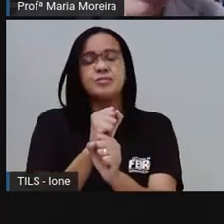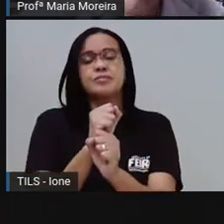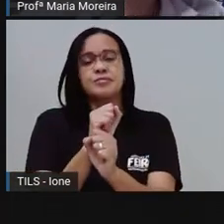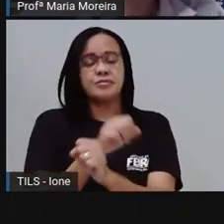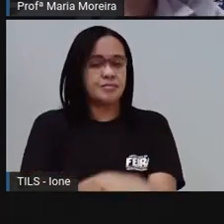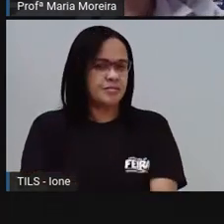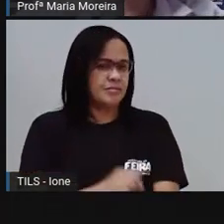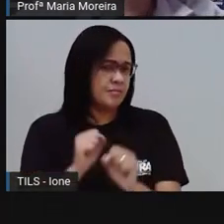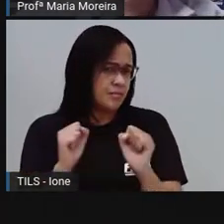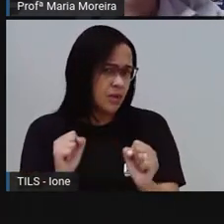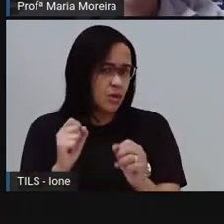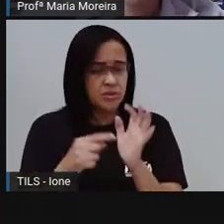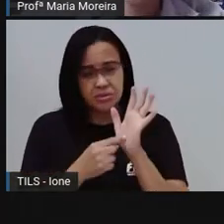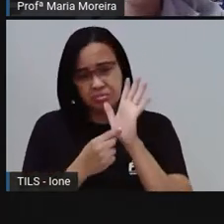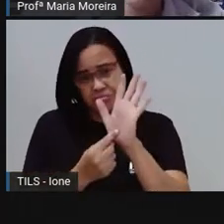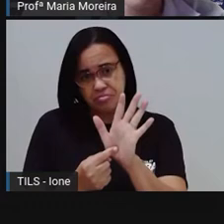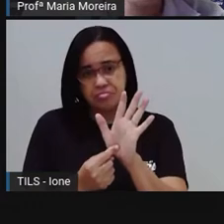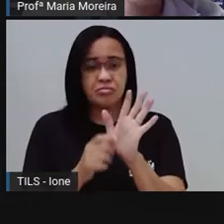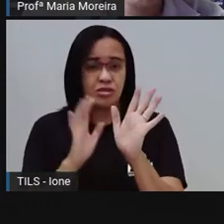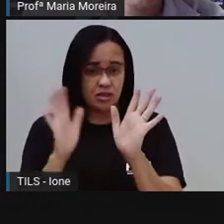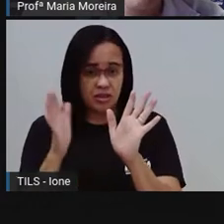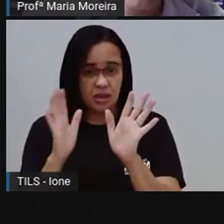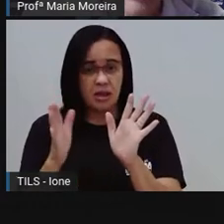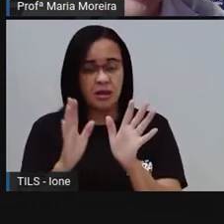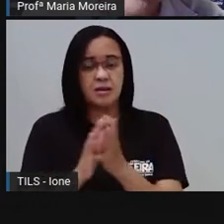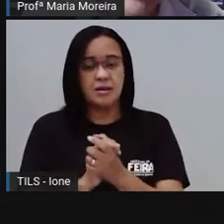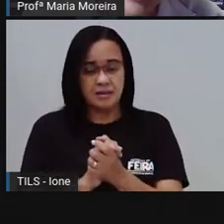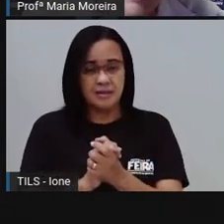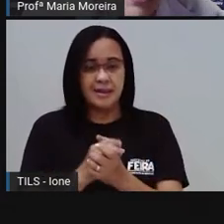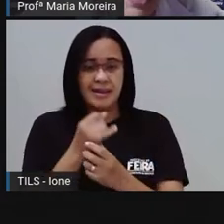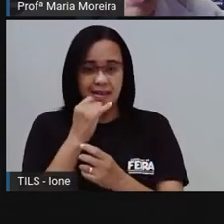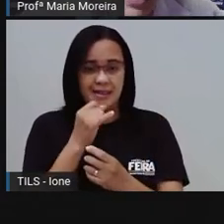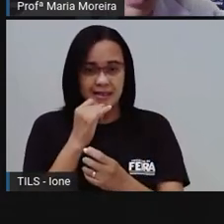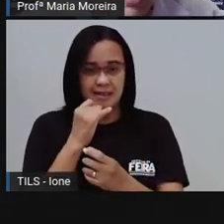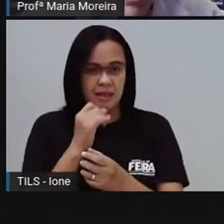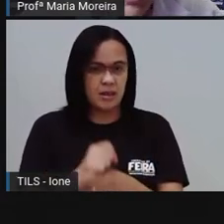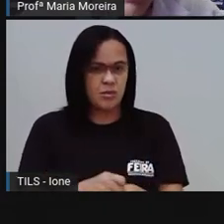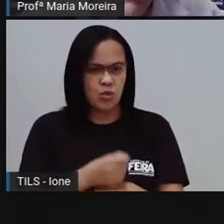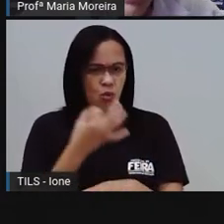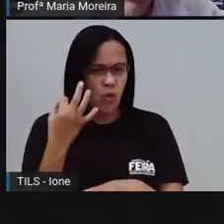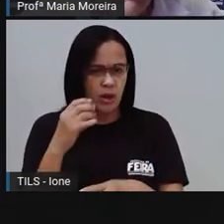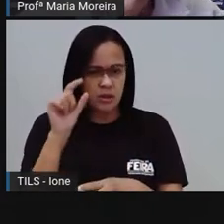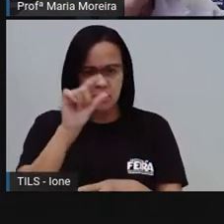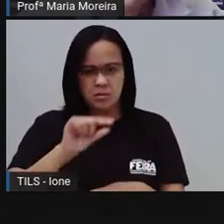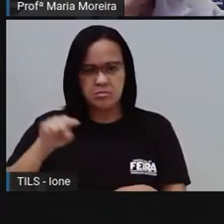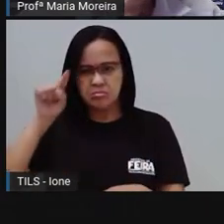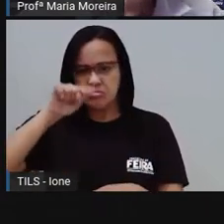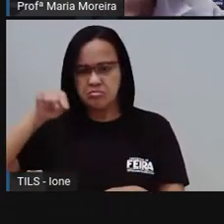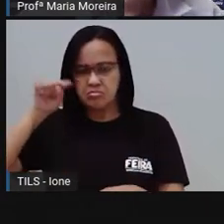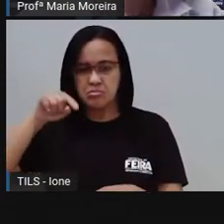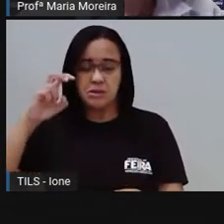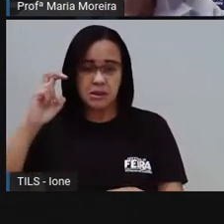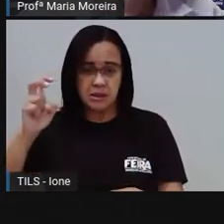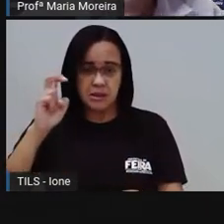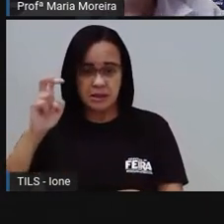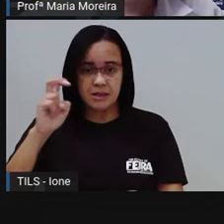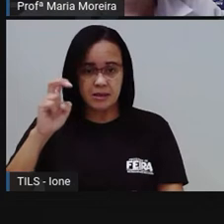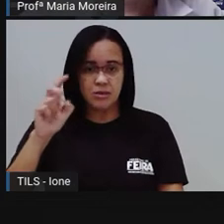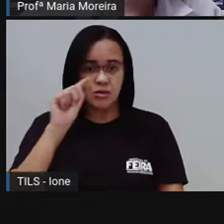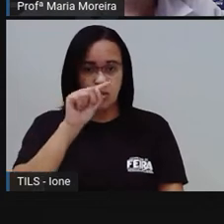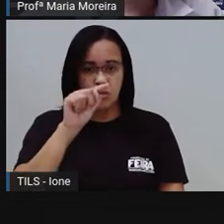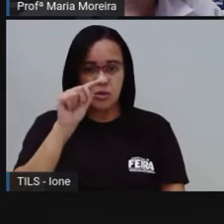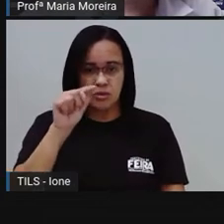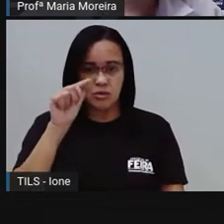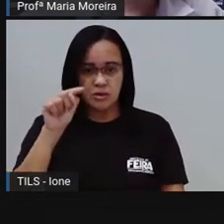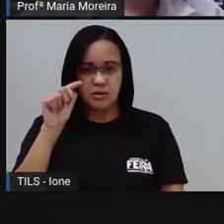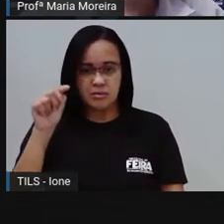fazer como a Pró mostrou. Pegar a quantidade que eu tenho aqui. Quantas bolinhas eu tenho aqui? Cinco. É só contar aí, dá uma